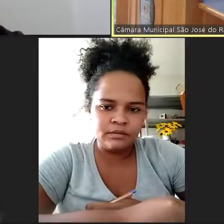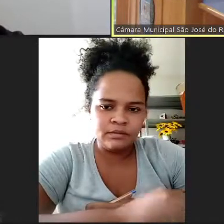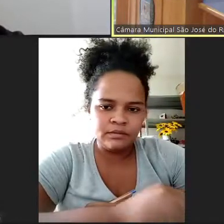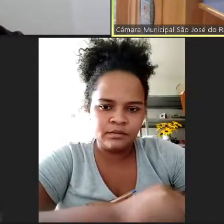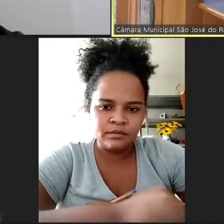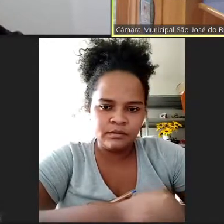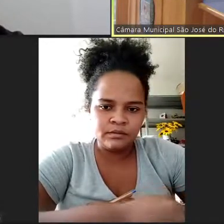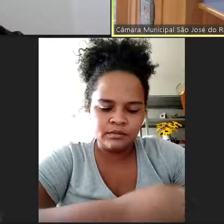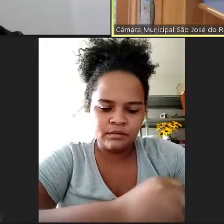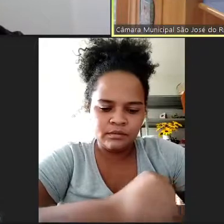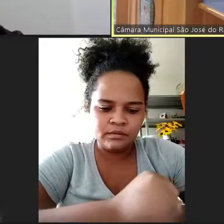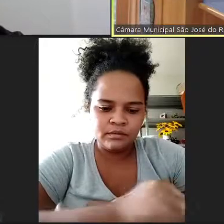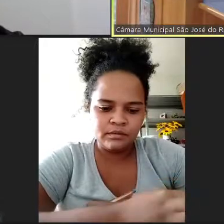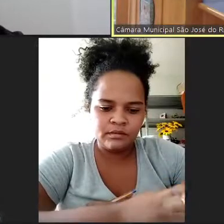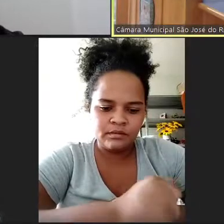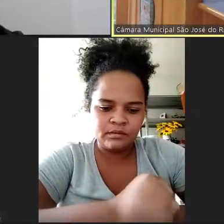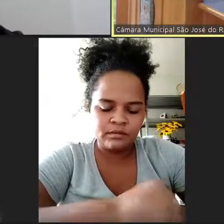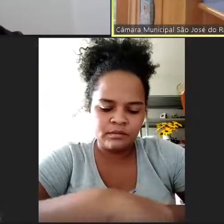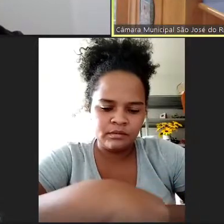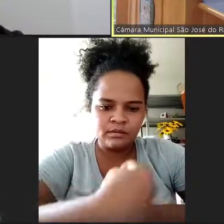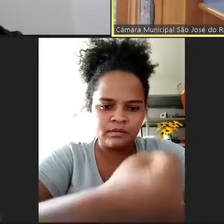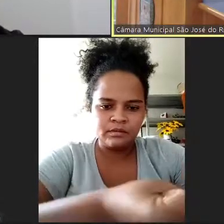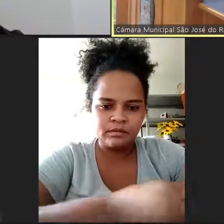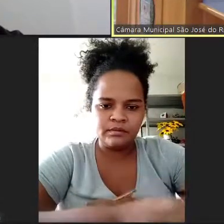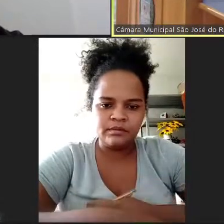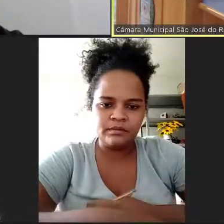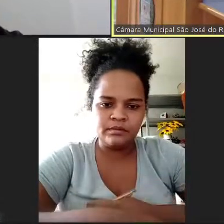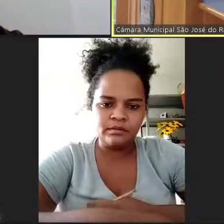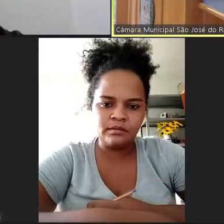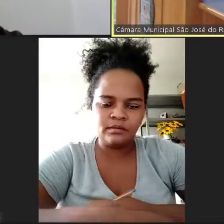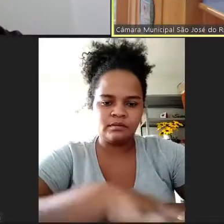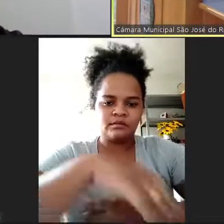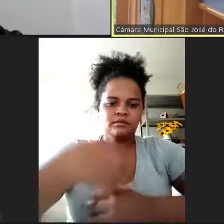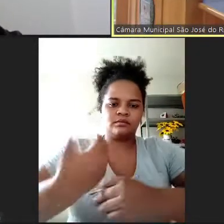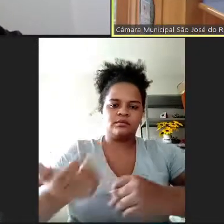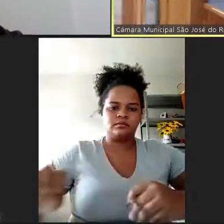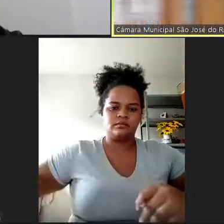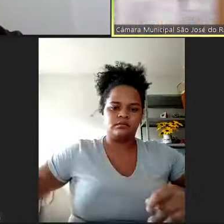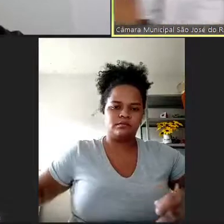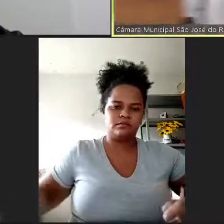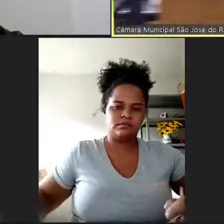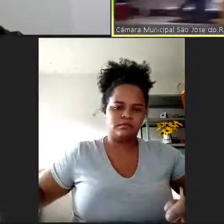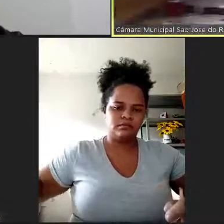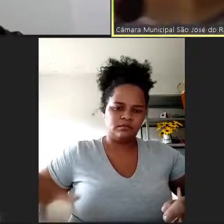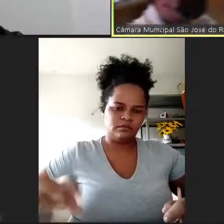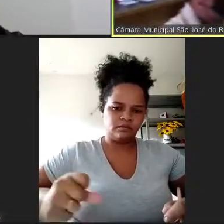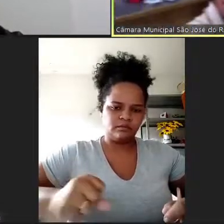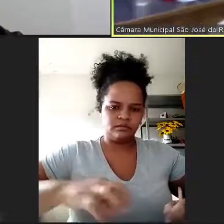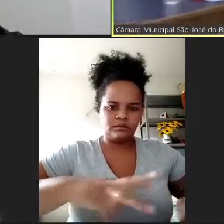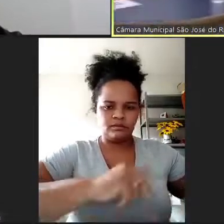então, é um momento que a gente pode conseguir ali um quilo de alimento, e contribuir muito para quem